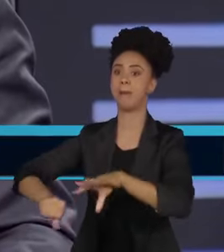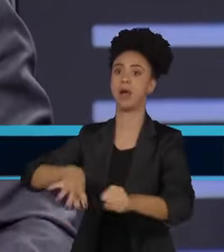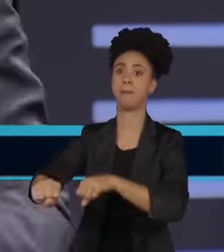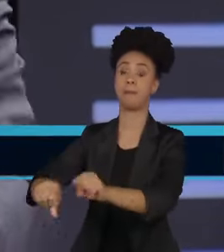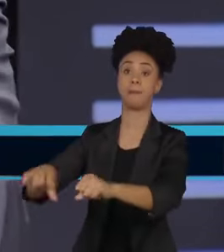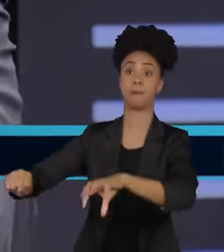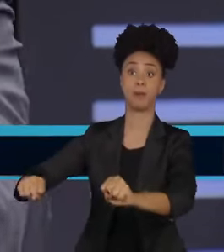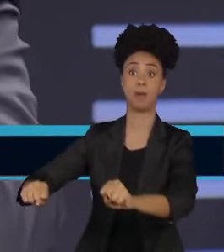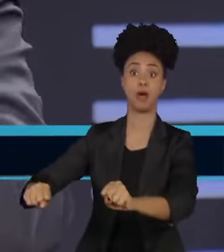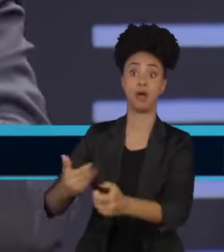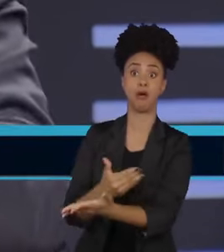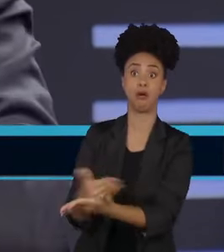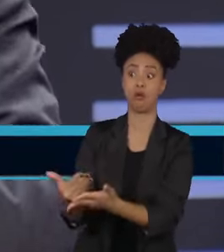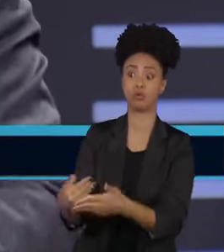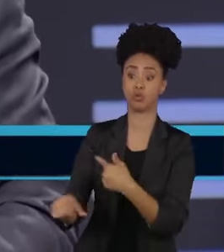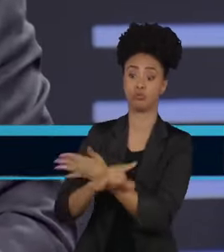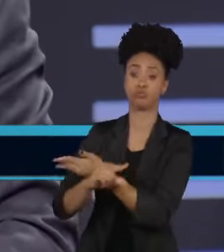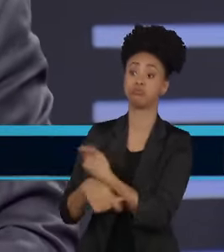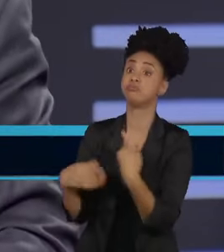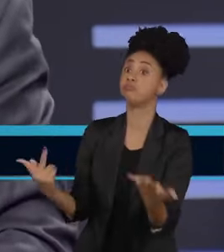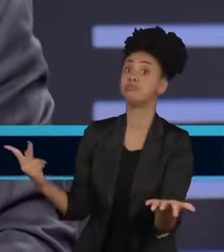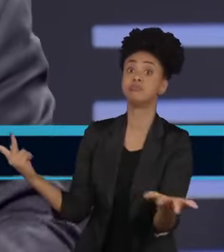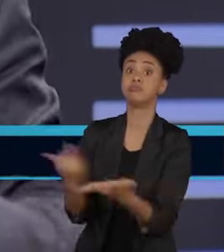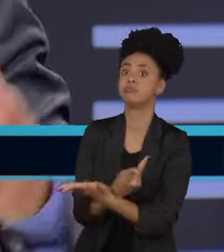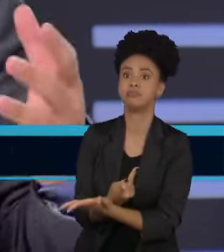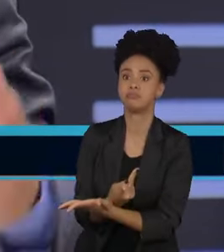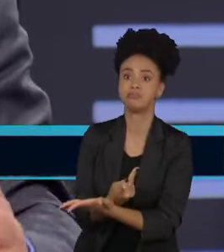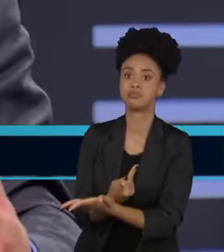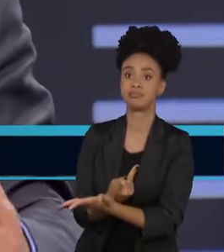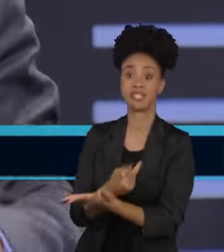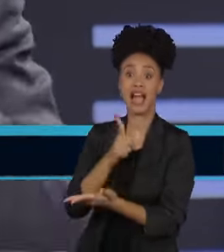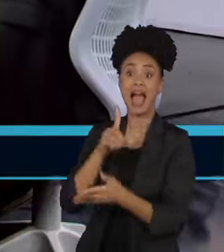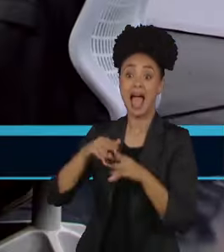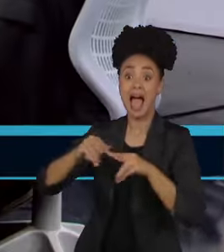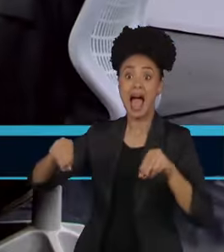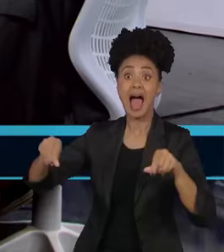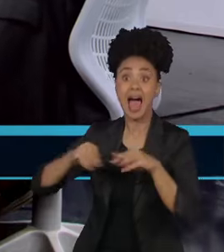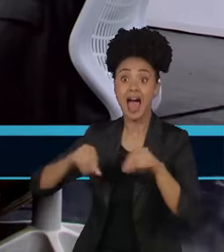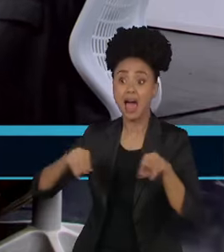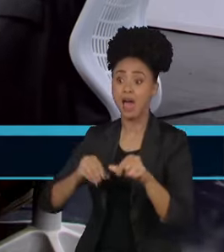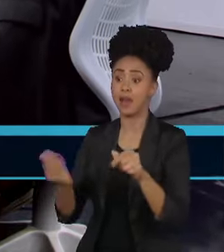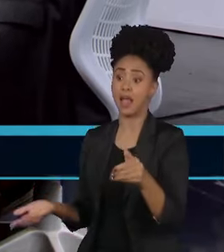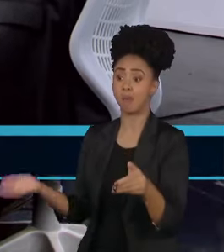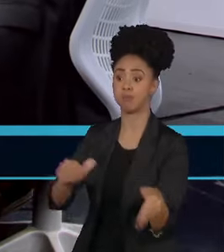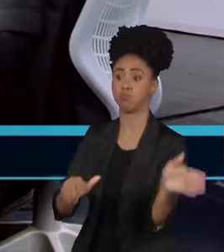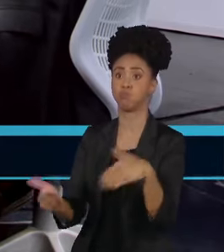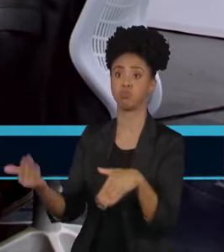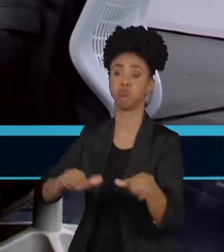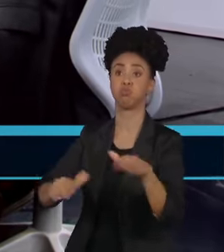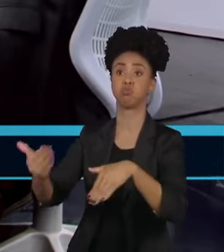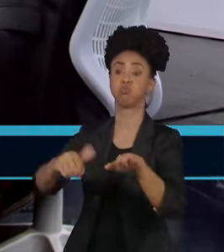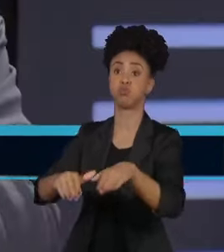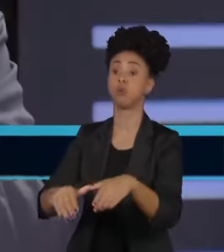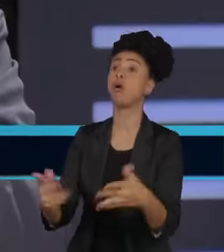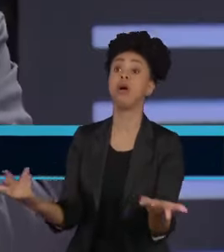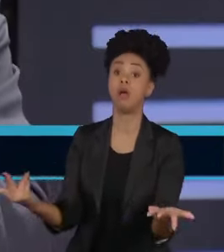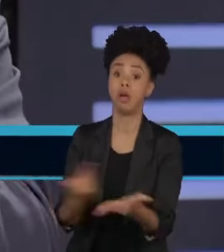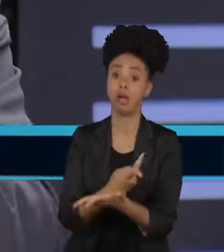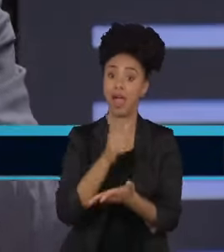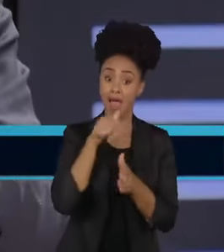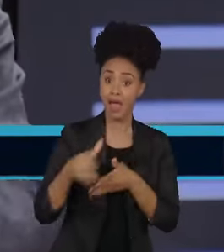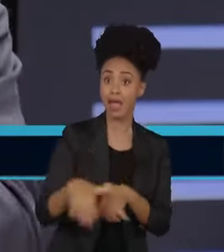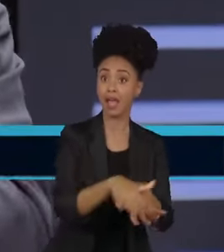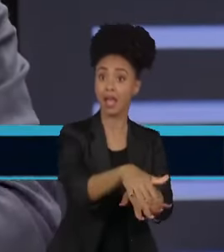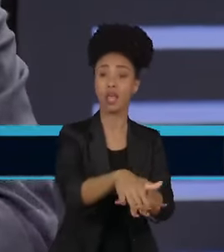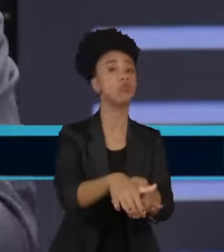Pantanal está ajudando no processo de assoreamento, de levar areia, de diminuir o calado, a calha dos rios. Isso, na